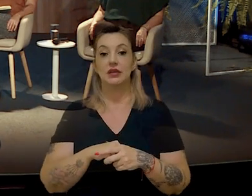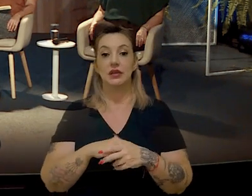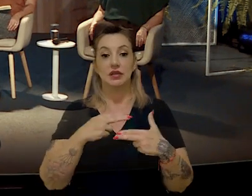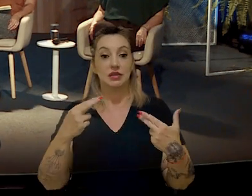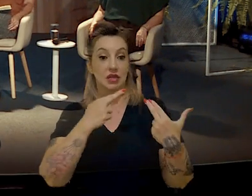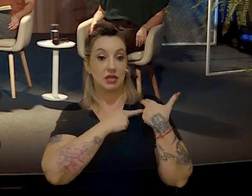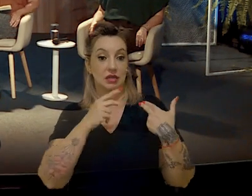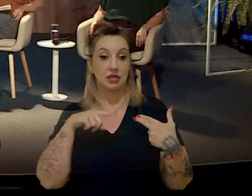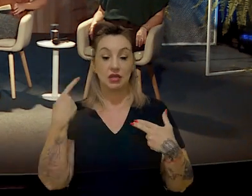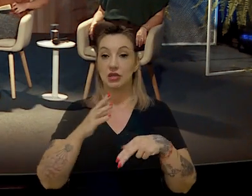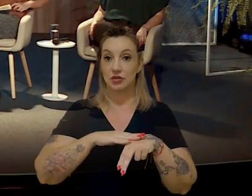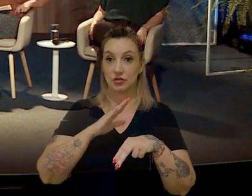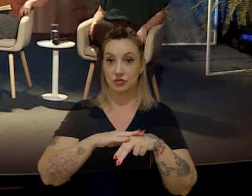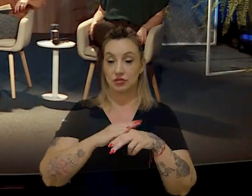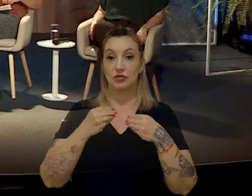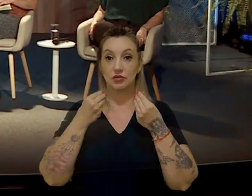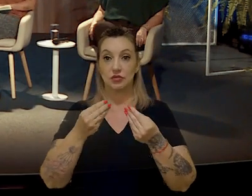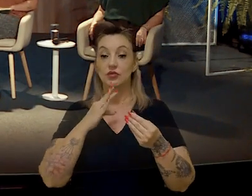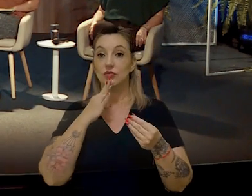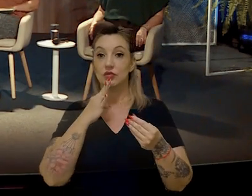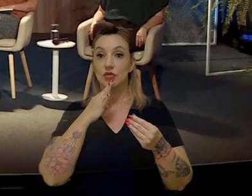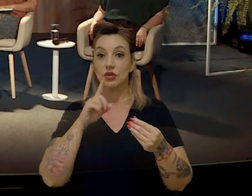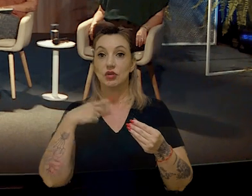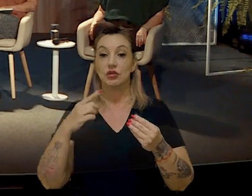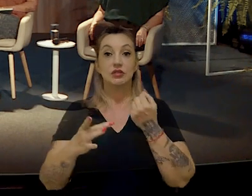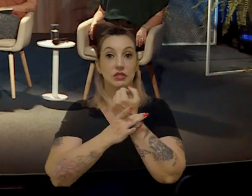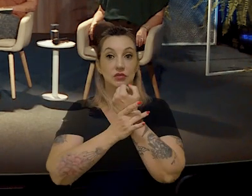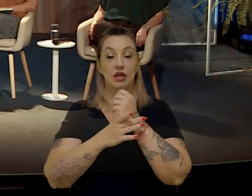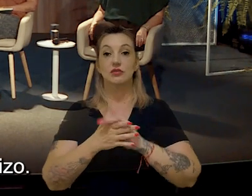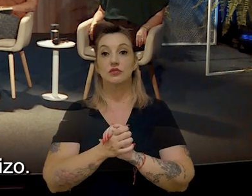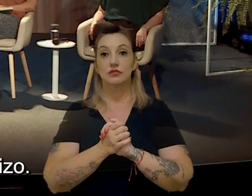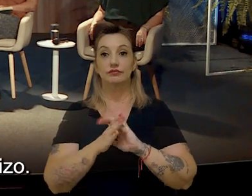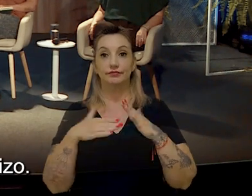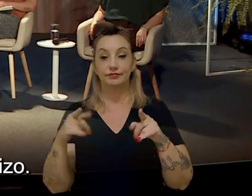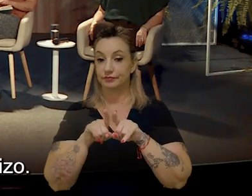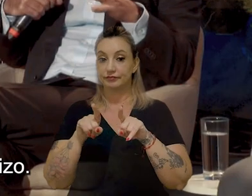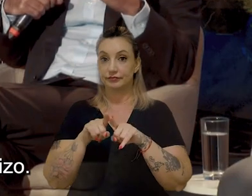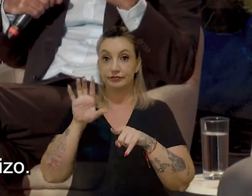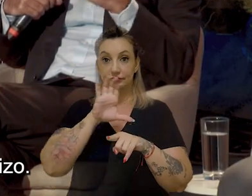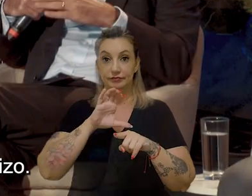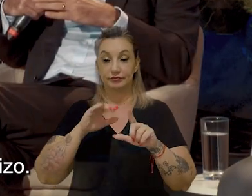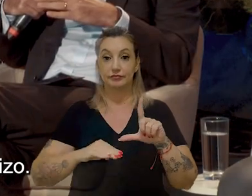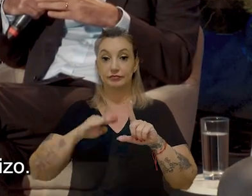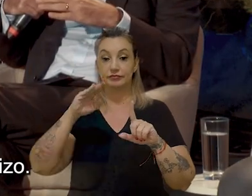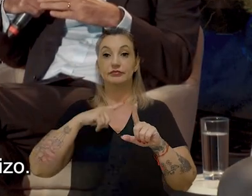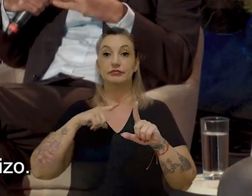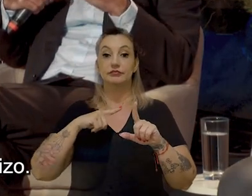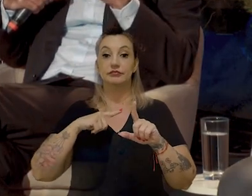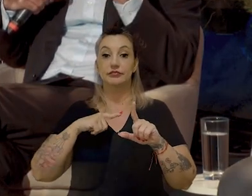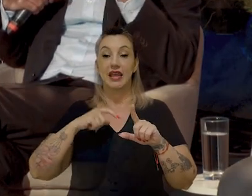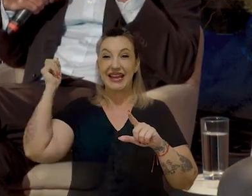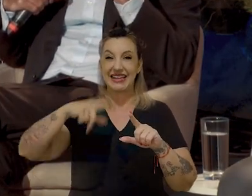essa é a nossa responsabilidade de fazer, de entregar esse conhecimento para os nossos segurados. Além desse mapa de inundação, existem mapas de